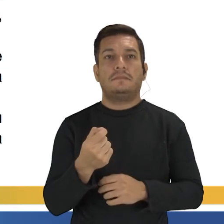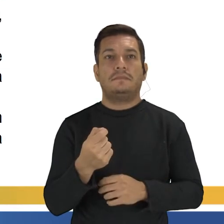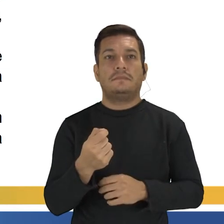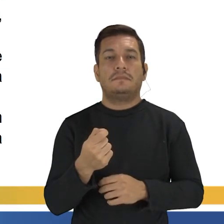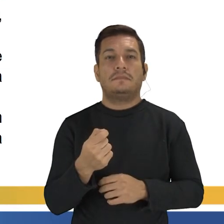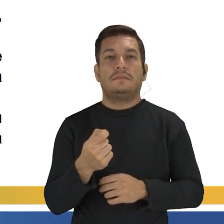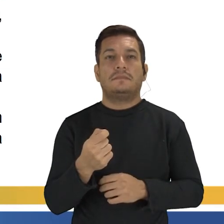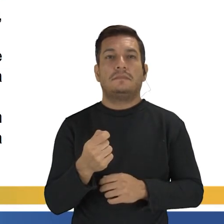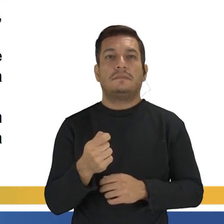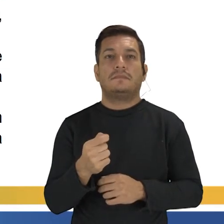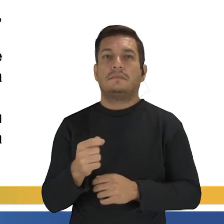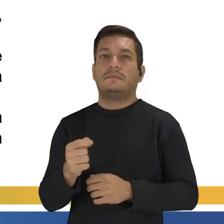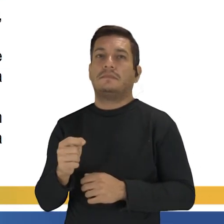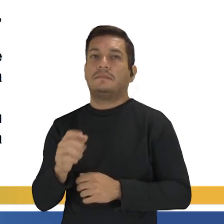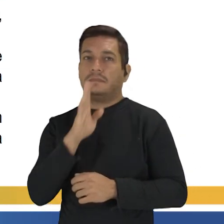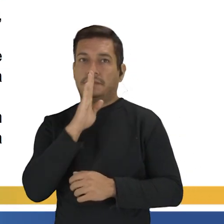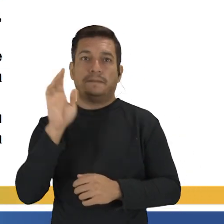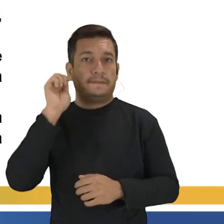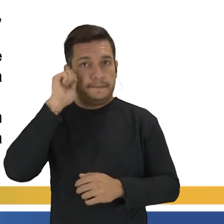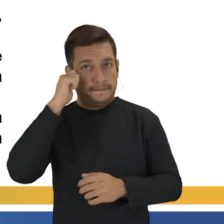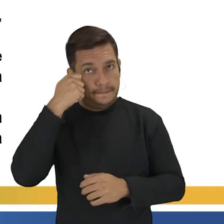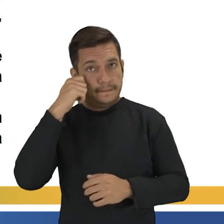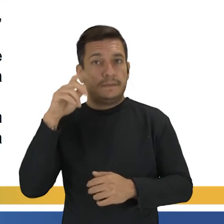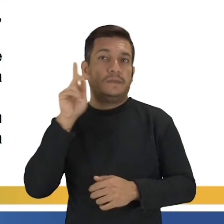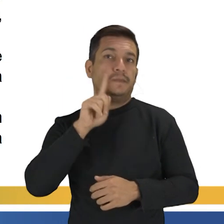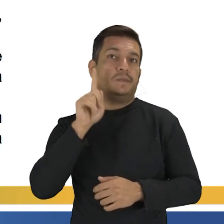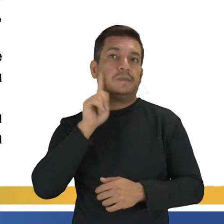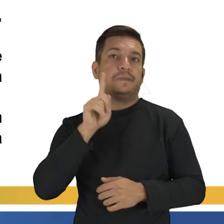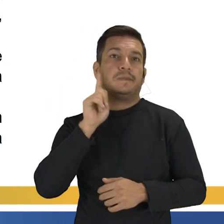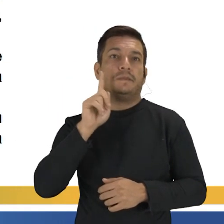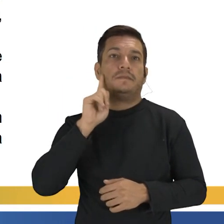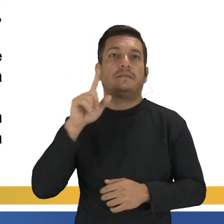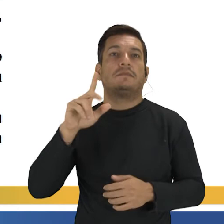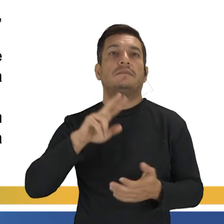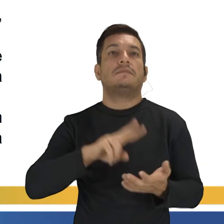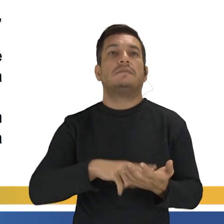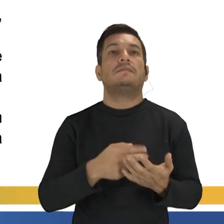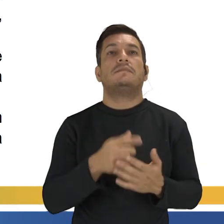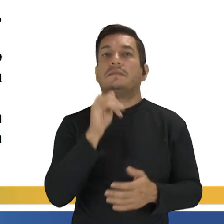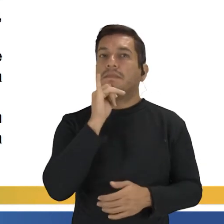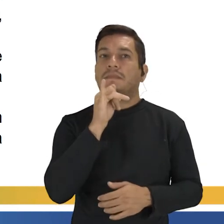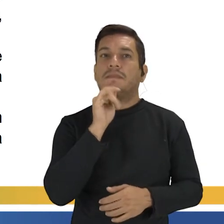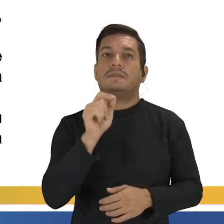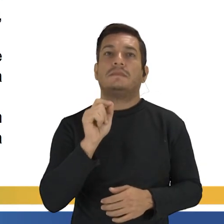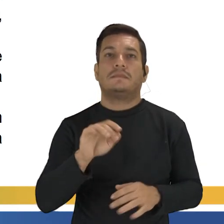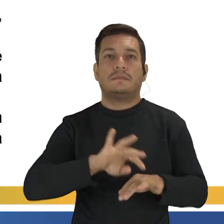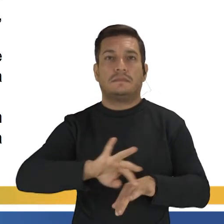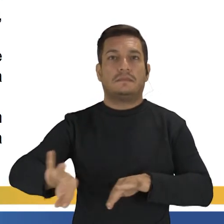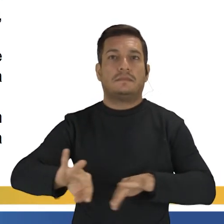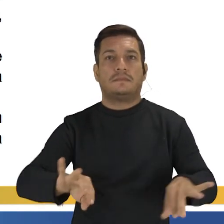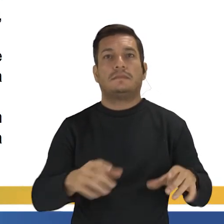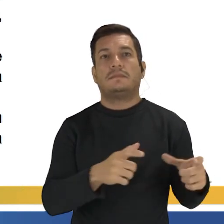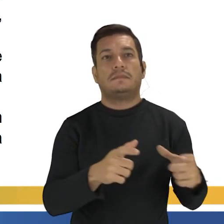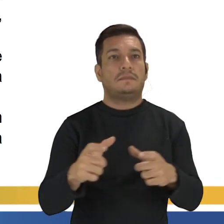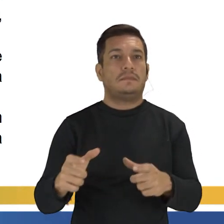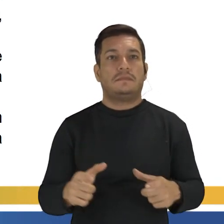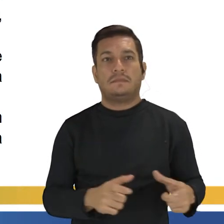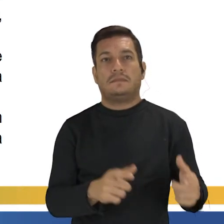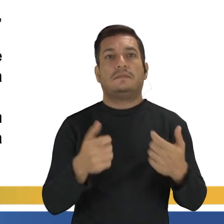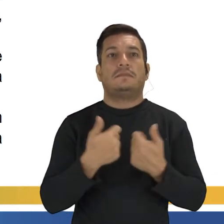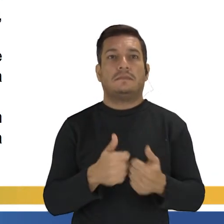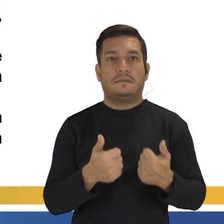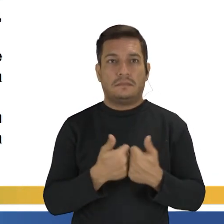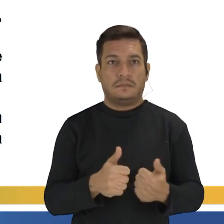XX, a segregação racial dos negros nos Estados Unidos se traduziu, por exemplo, pela separação do uso